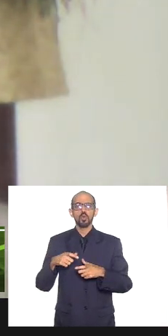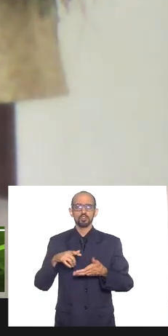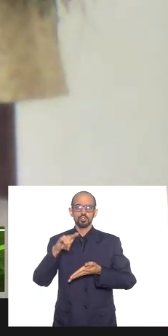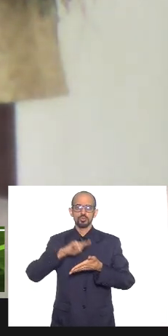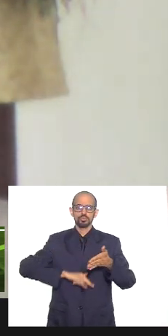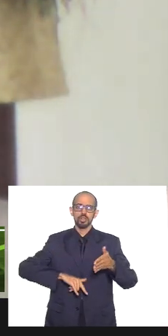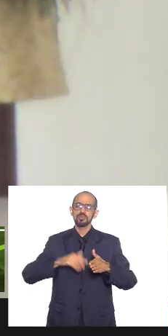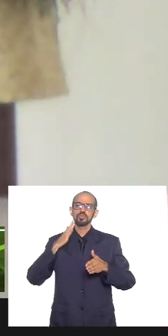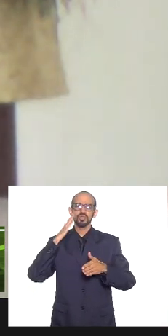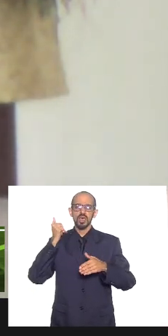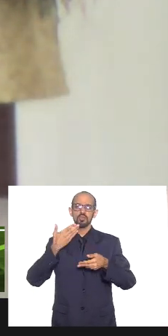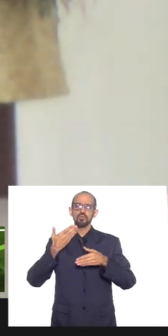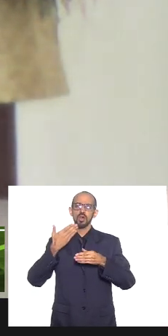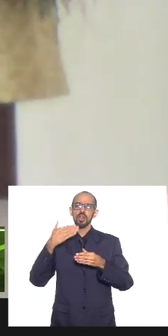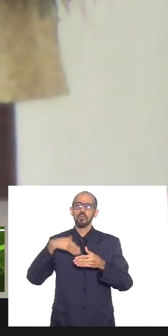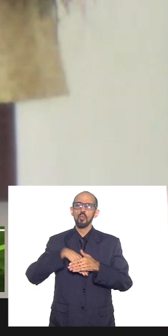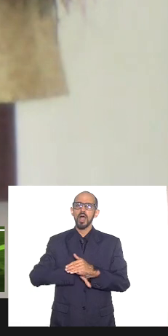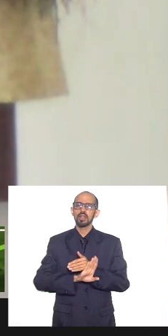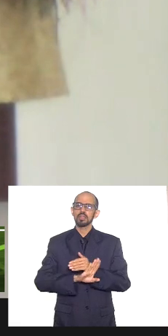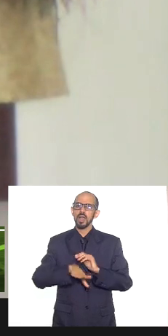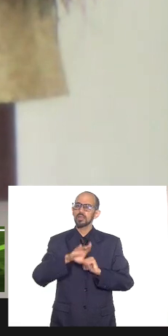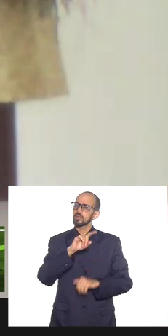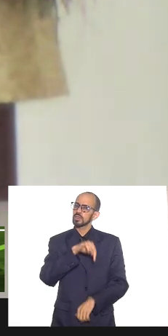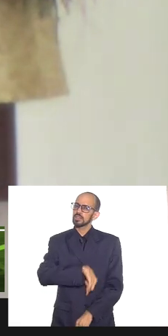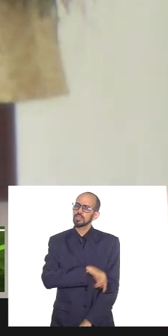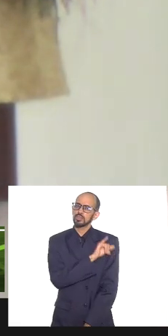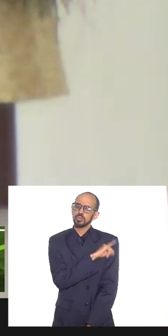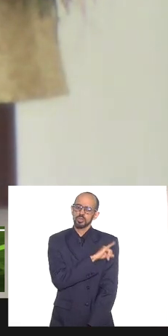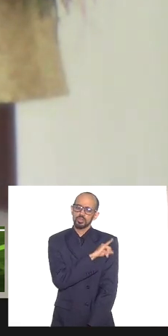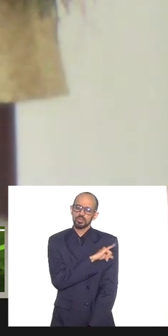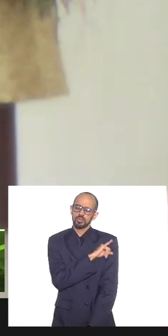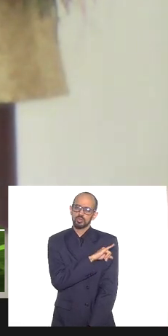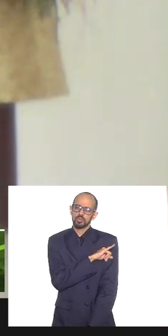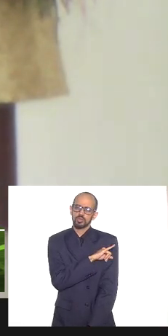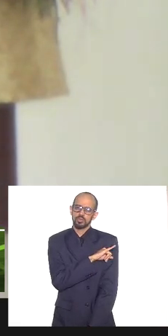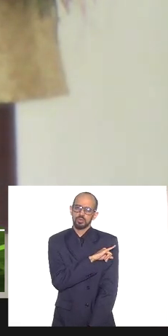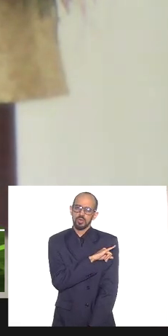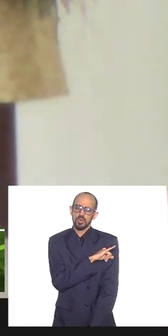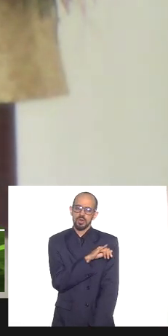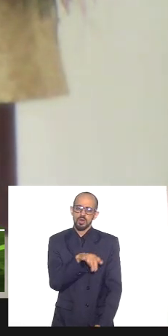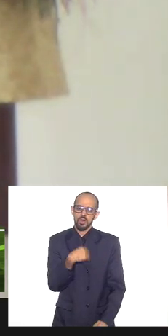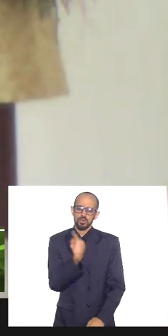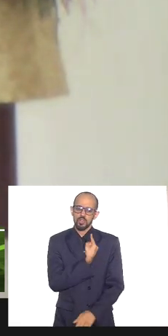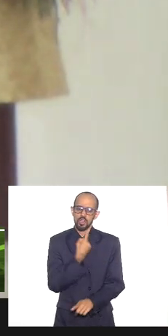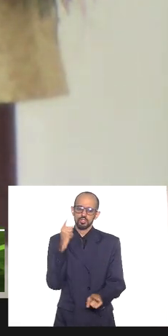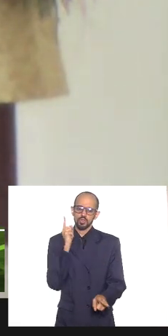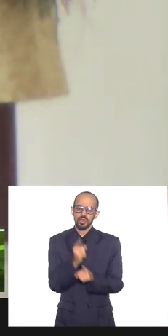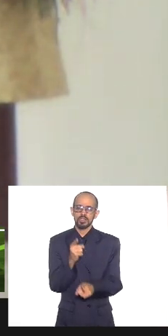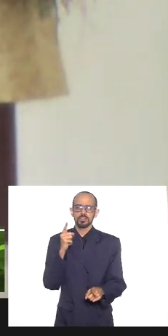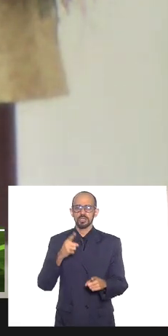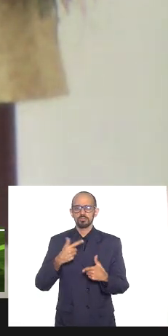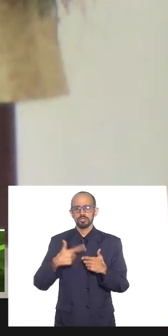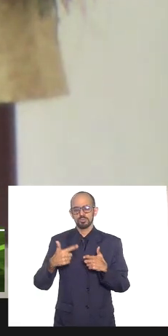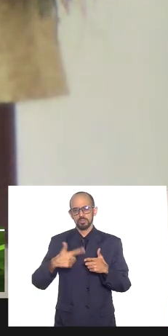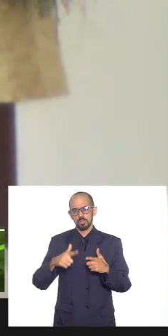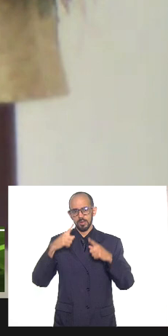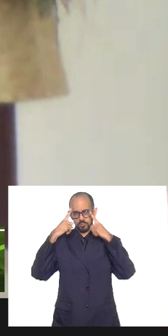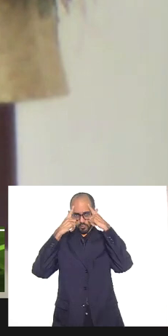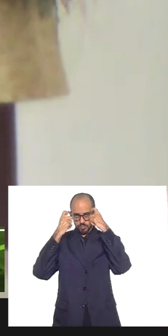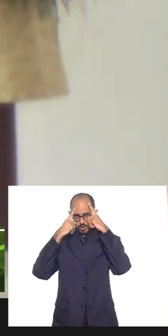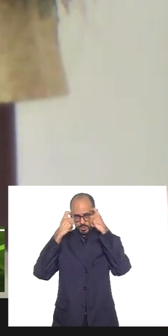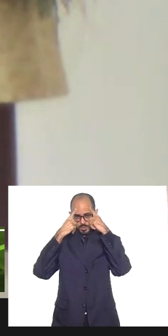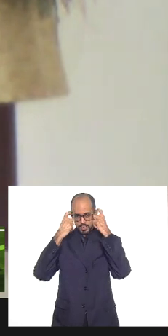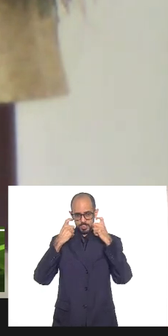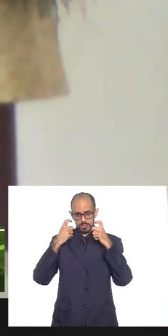arquivado ou extraviado aí no Rio de Janeiro, porque a gente localizou a violência, a intolerância